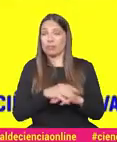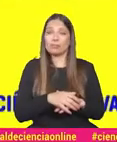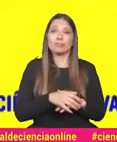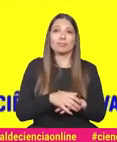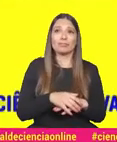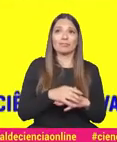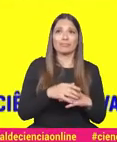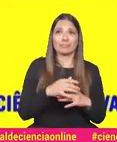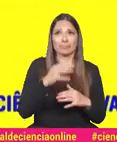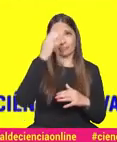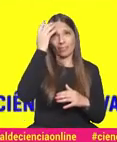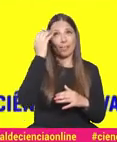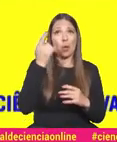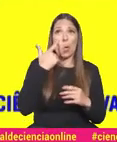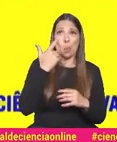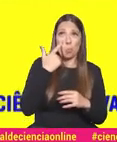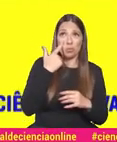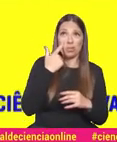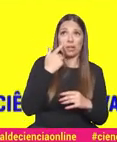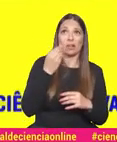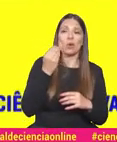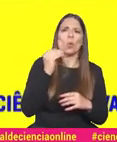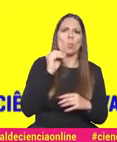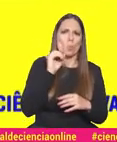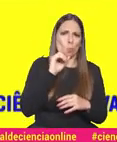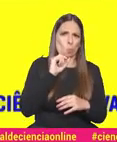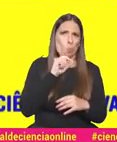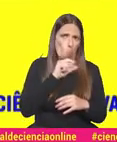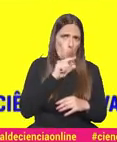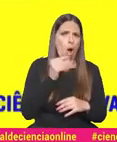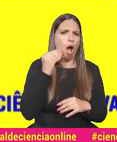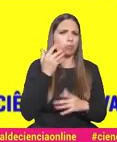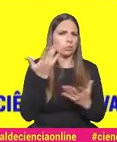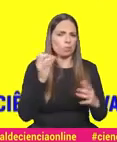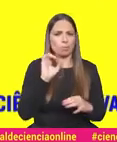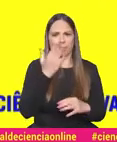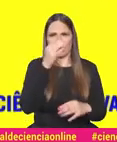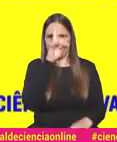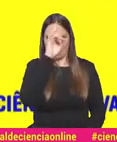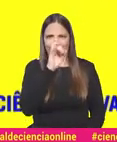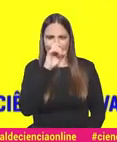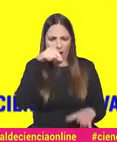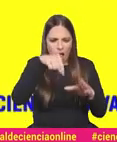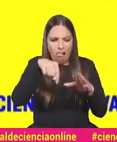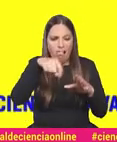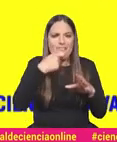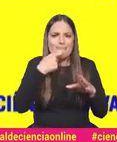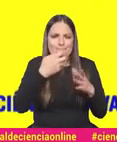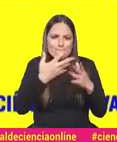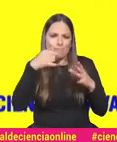olha. Nós vimos tudo, Sofia. Nós vimos tu a testemunhas. possível fazer isso. Primeiro. Lembras-te dos cristais que estão lá dentro?